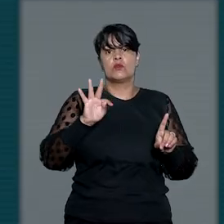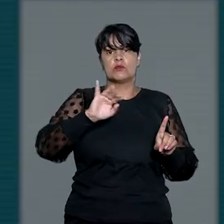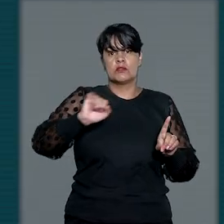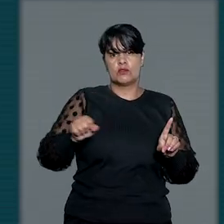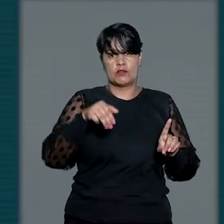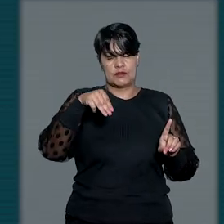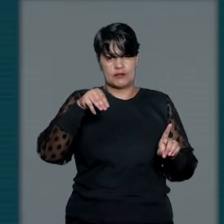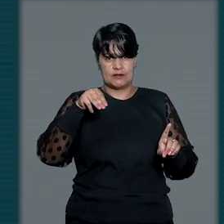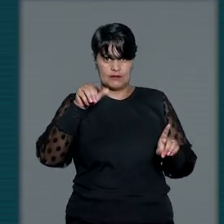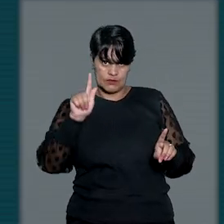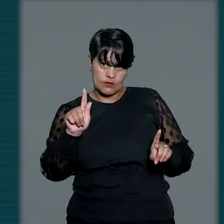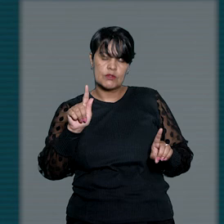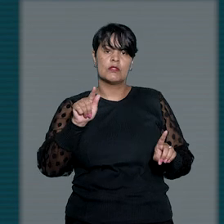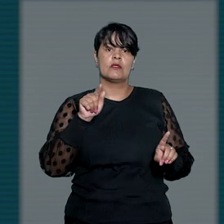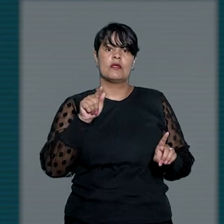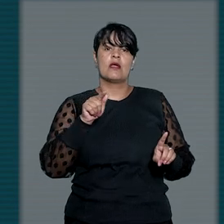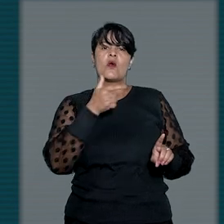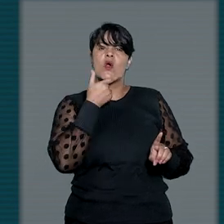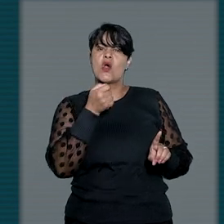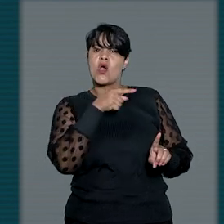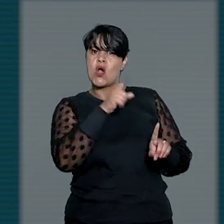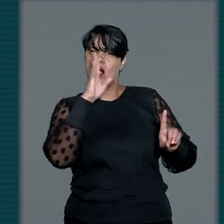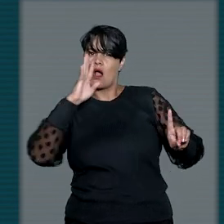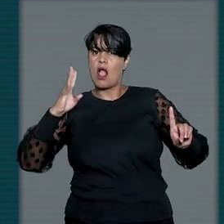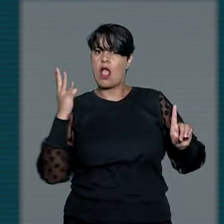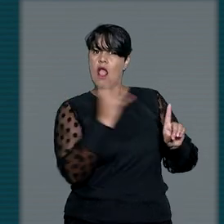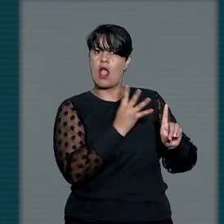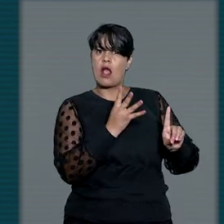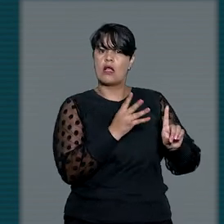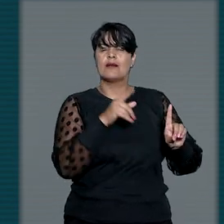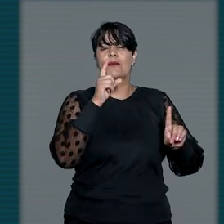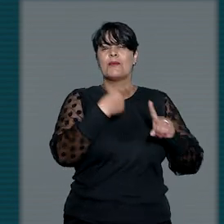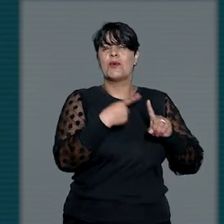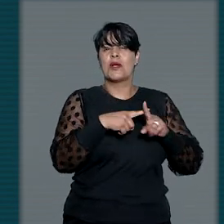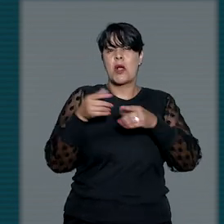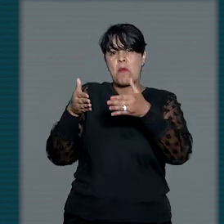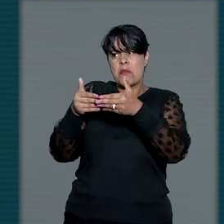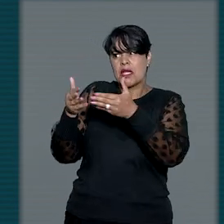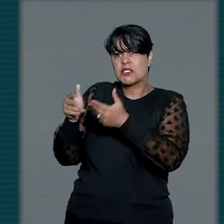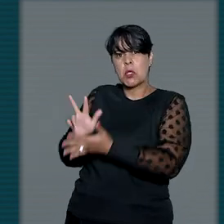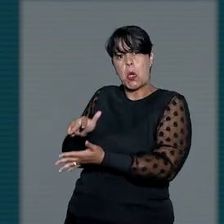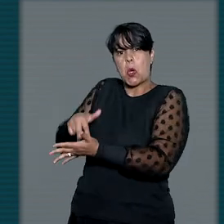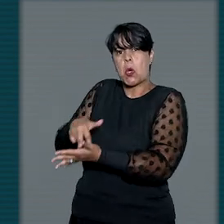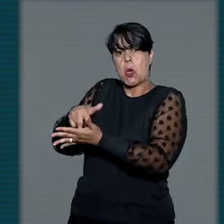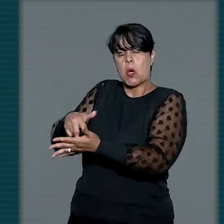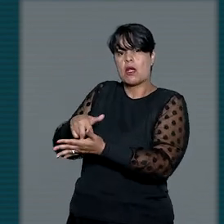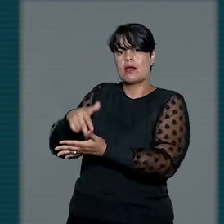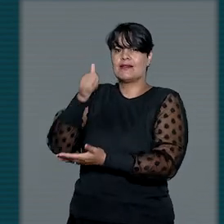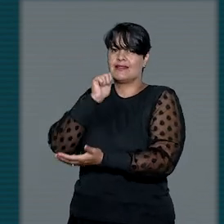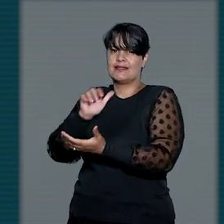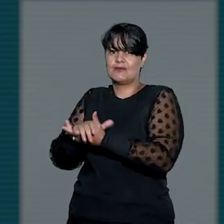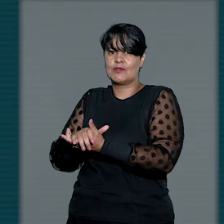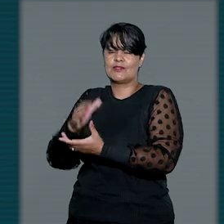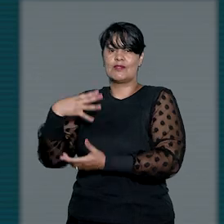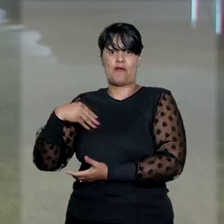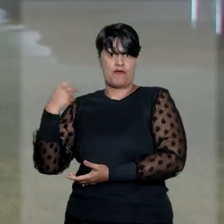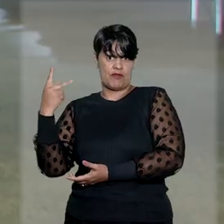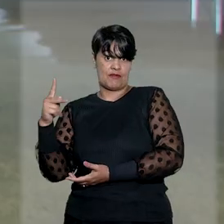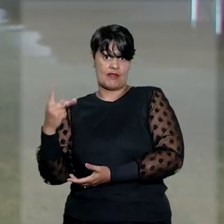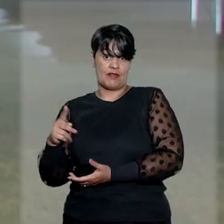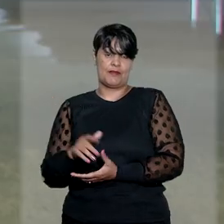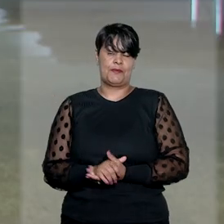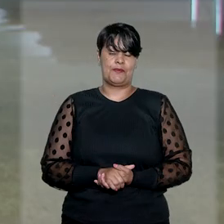Alexandre Vitor de Carvalho, acusado de solicitar cargos no Legislativo mineiro para esposa e para um filho.